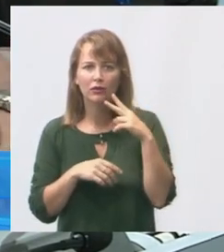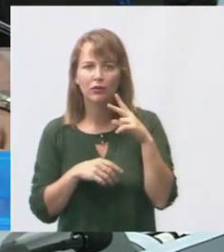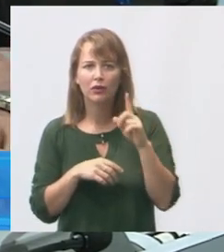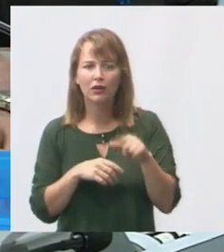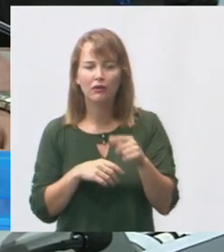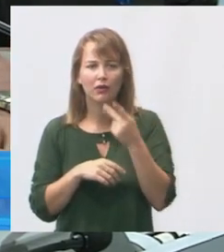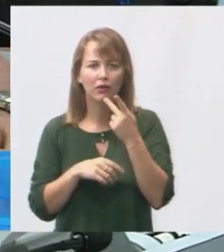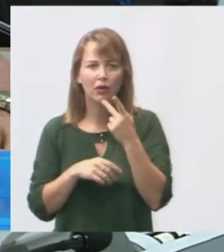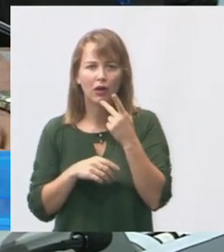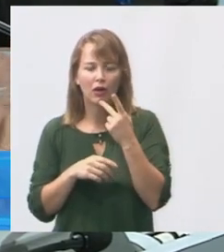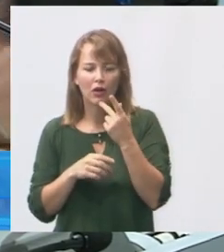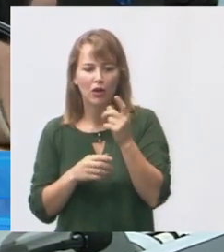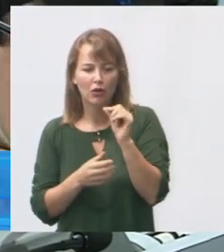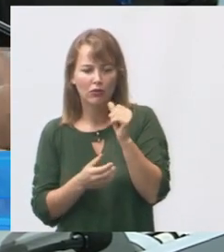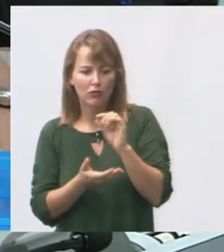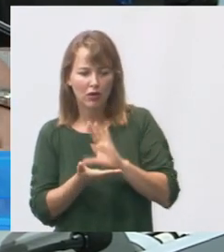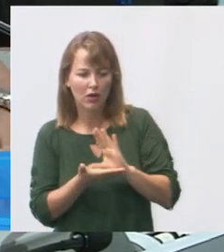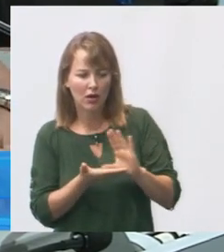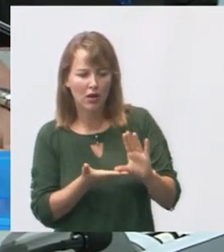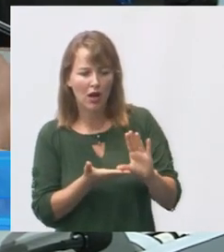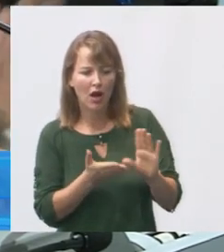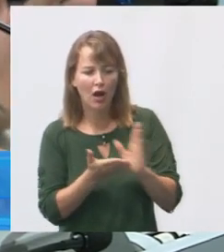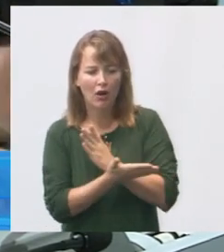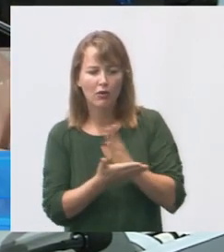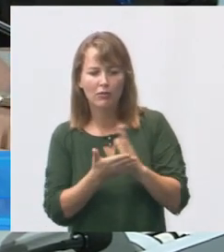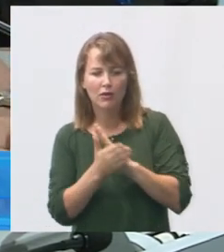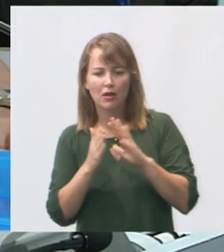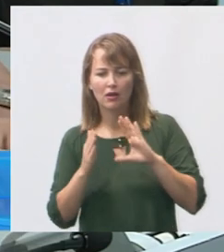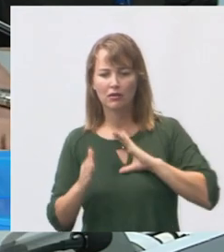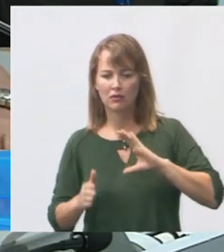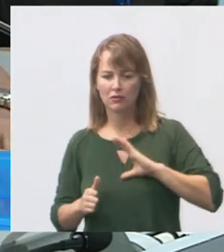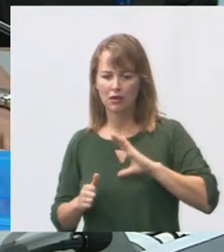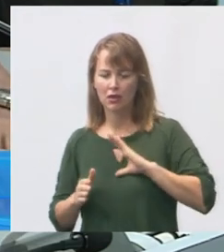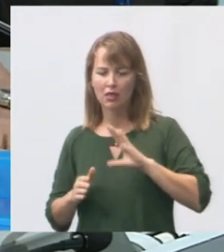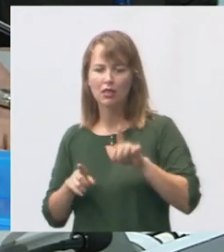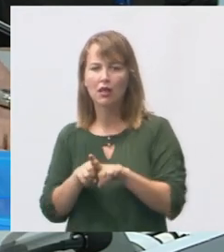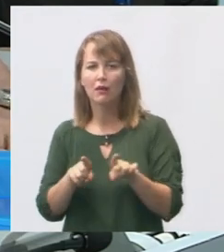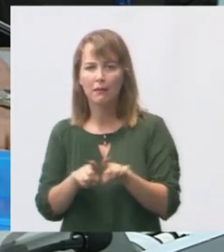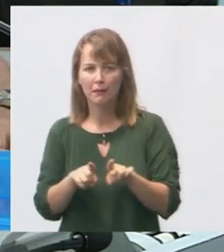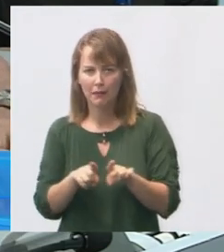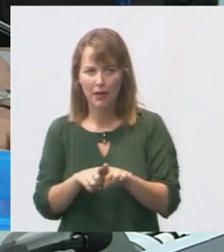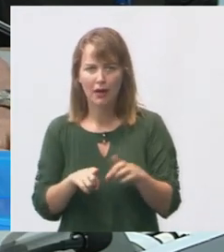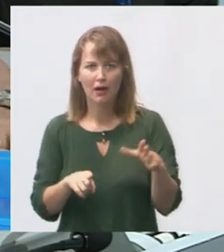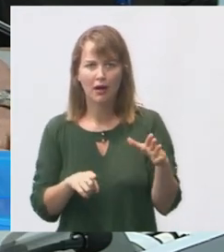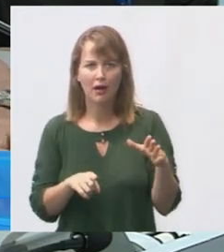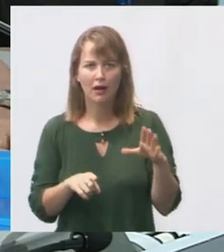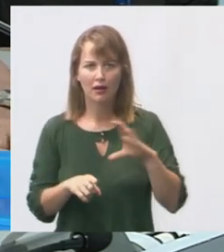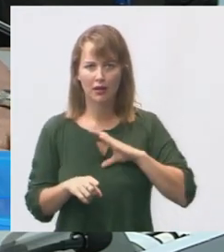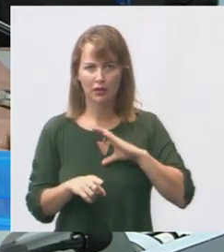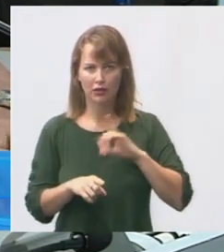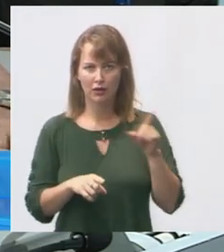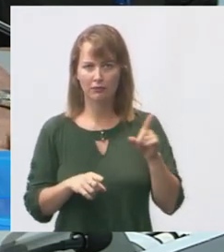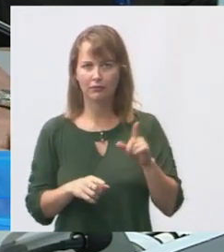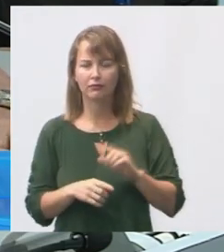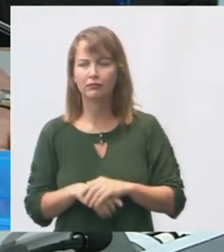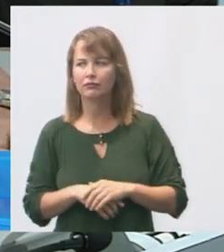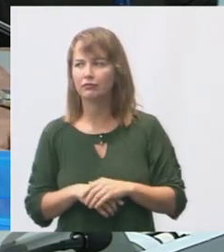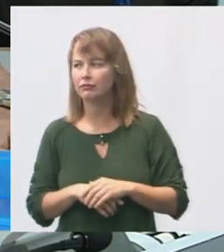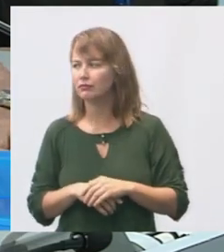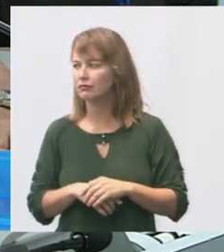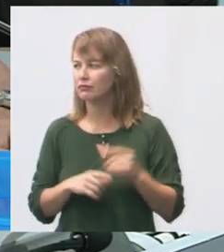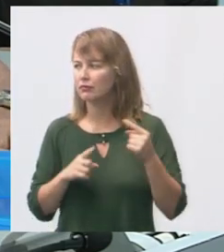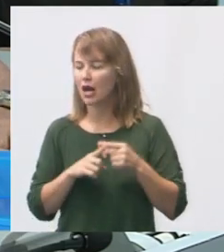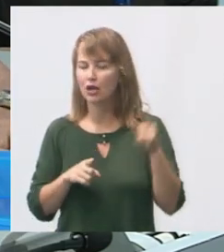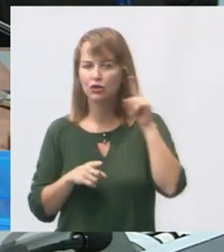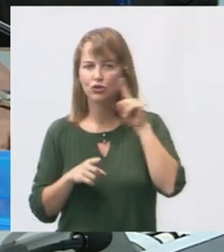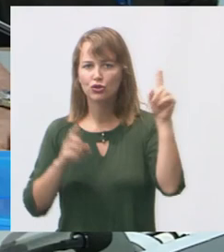verba para algumas alguns CMI inclusive beneficiando a nossa nossa creche porém vereador num período de